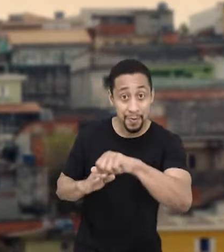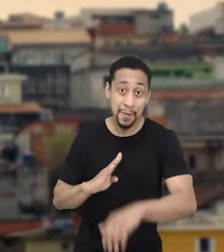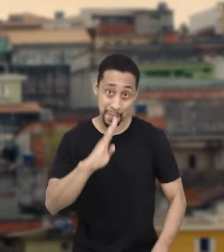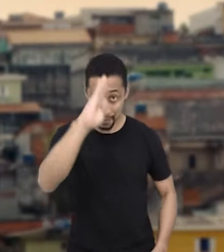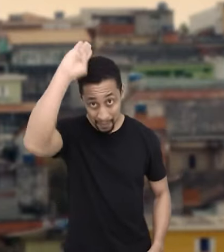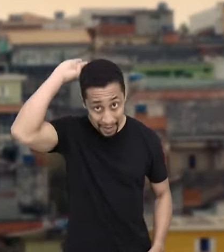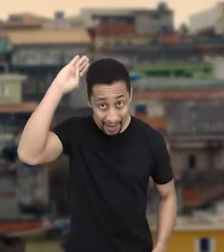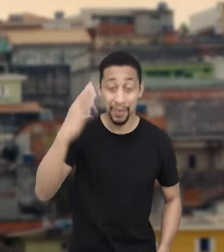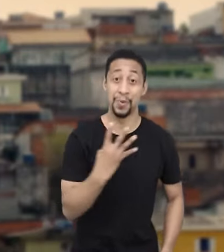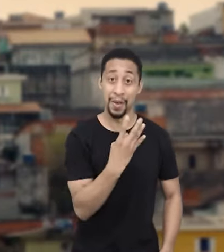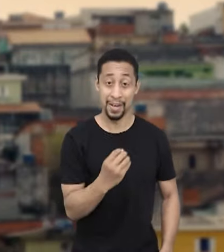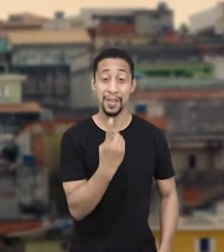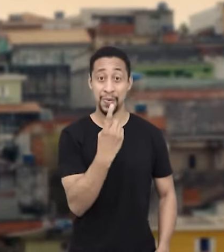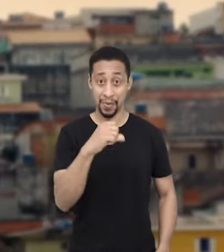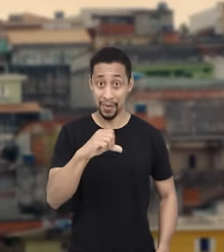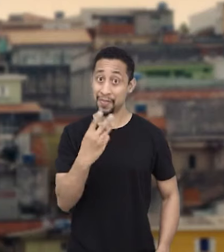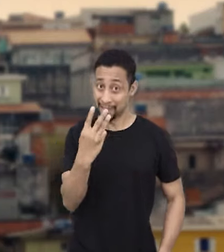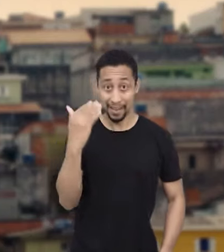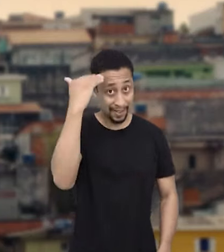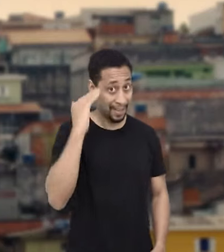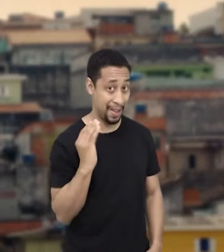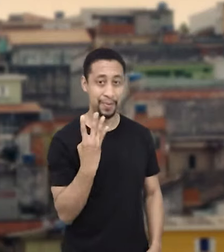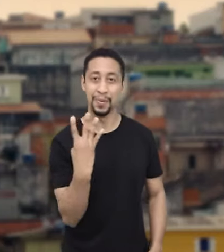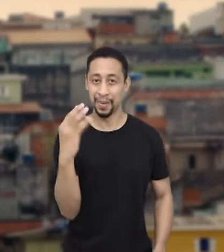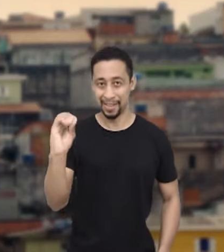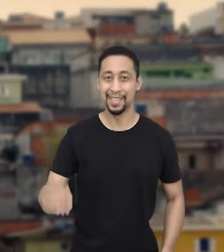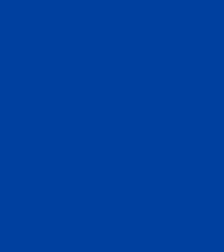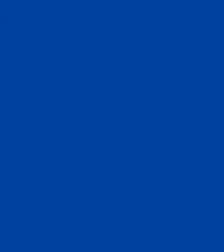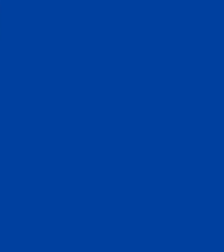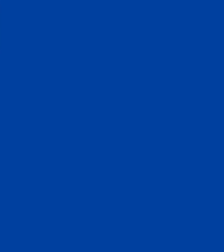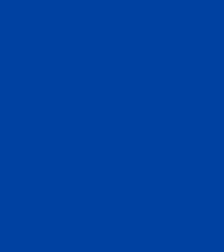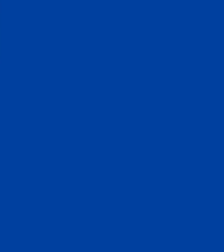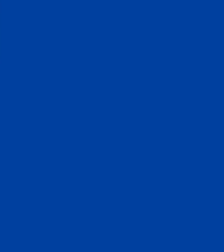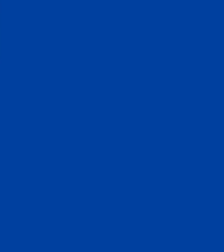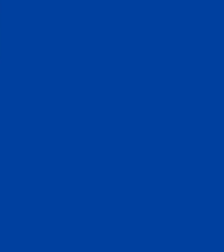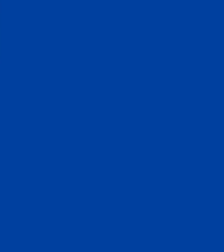Sou Rick Moreno. Chama o bombeiro, 49, 3, com Tabata, 40.